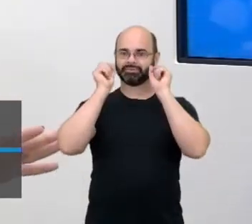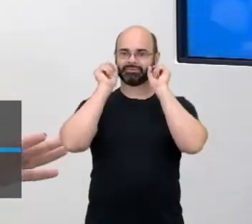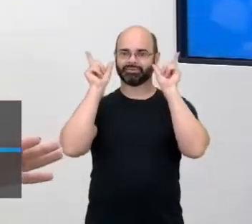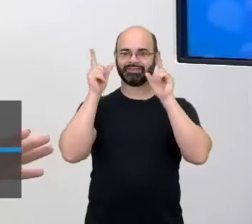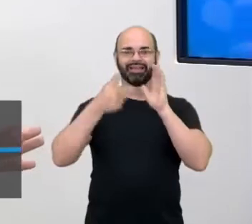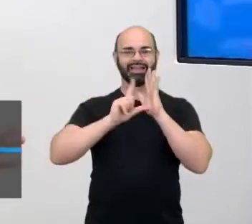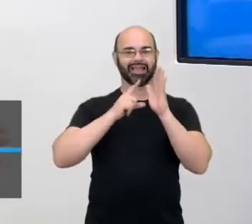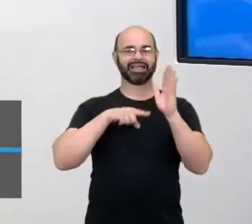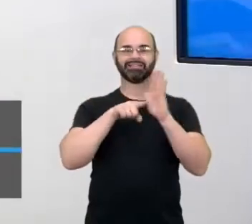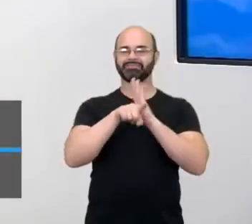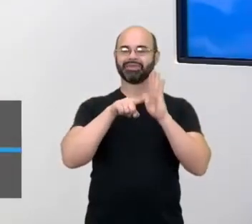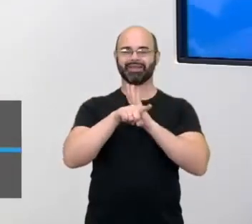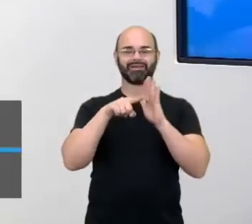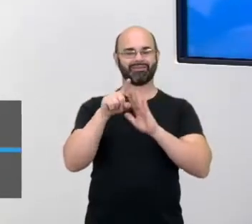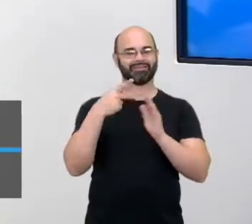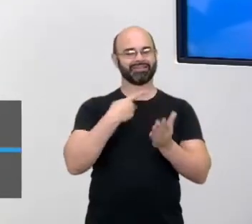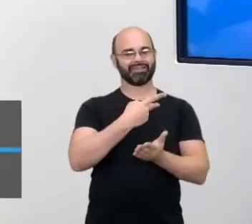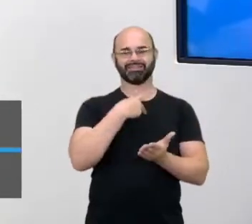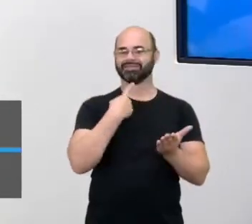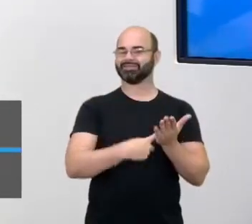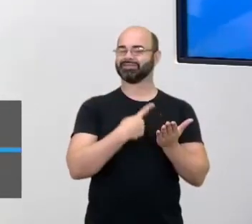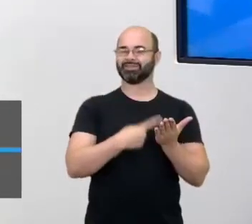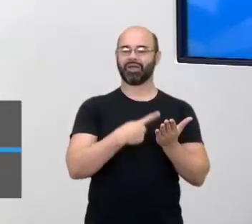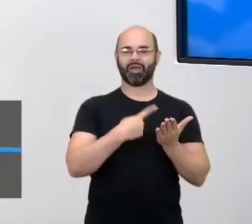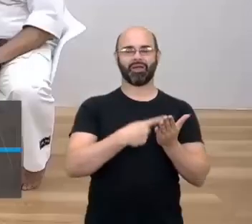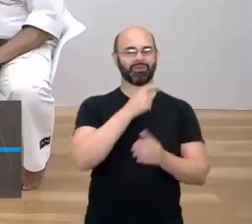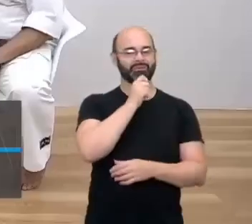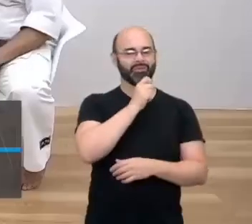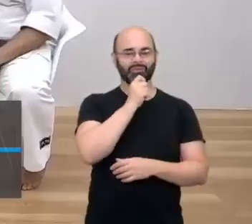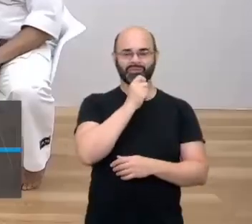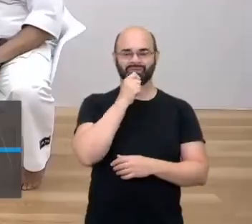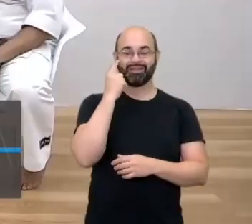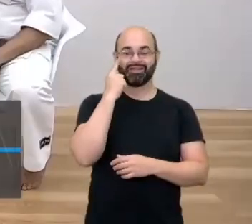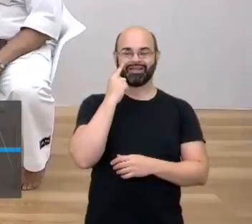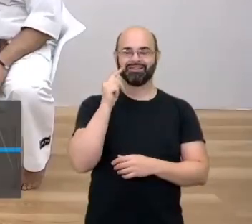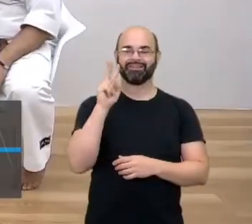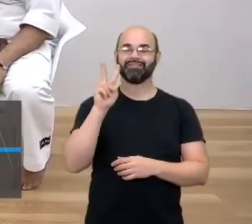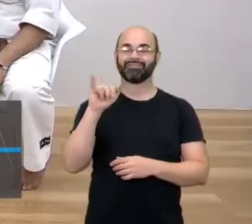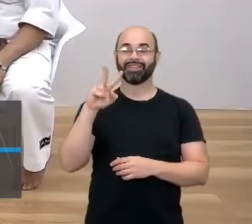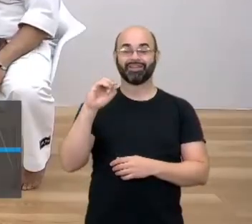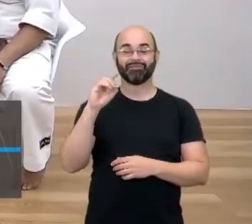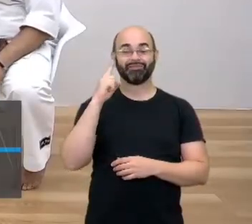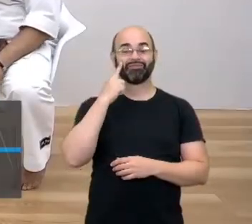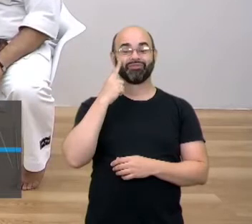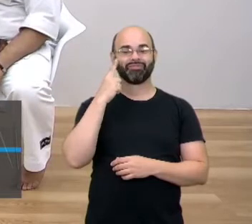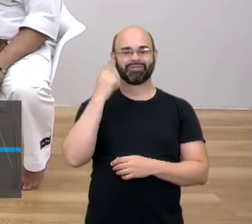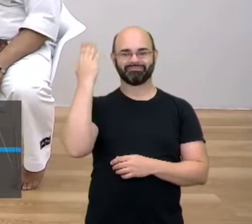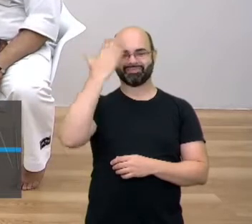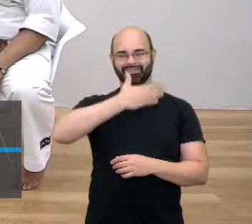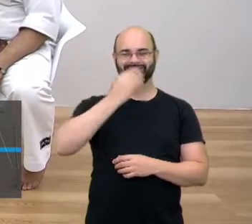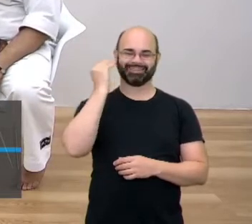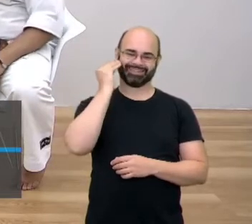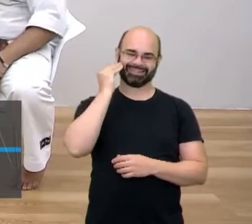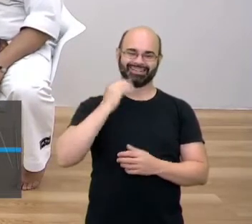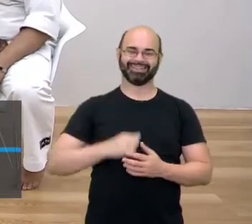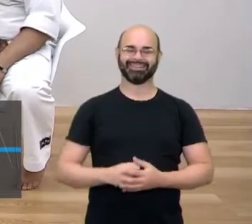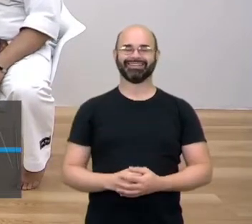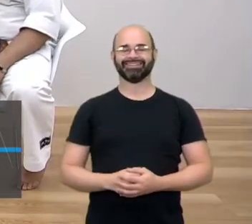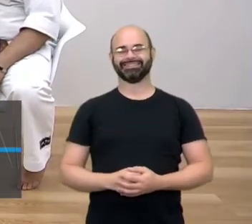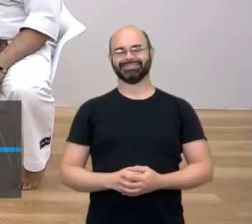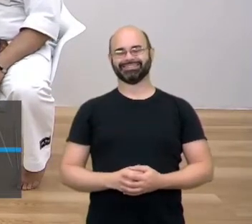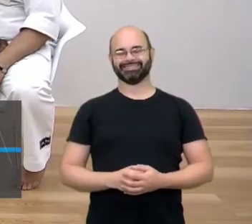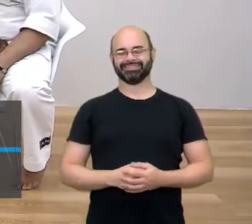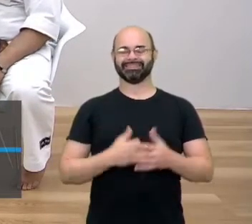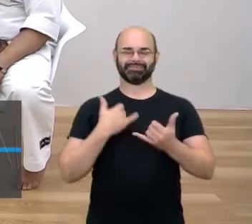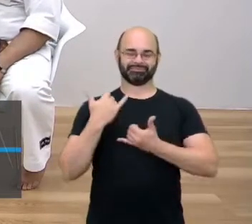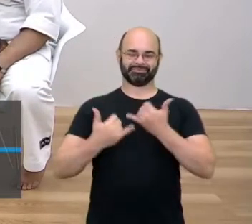as perguntas pra ele antes. É verdade. Porque a gente quer ver, A gente quer testar ao vivo a sua capacidade. Mentira. Antes, eu vou te explicar, te dar